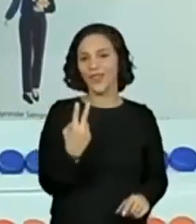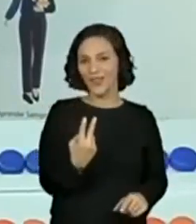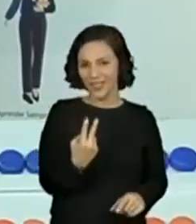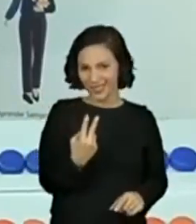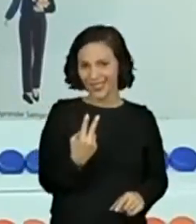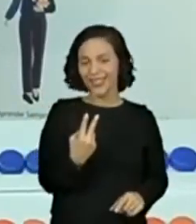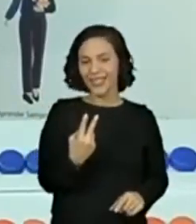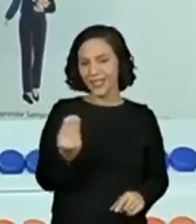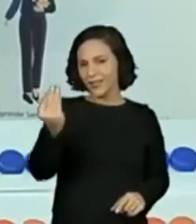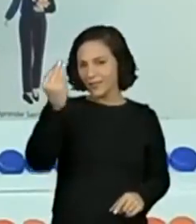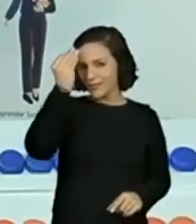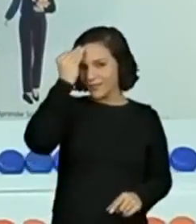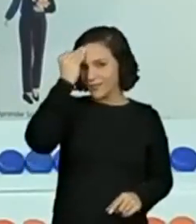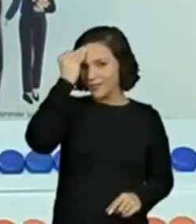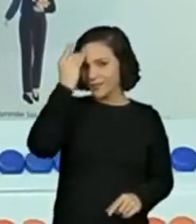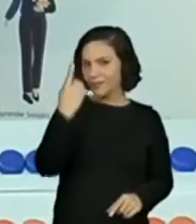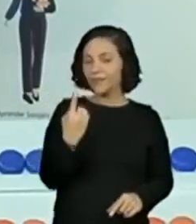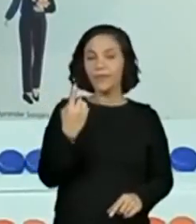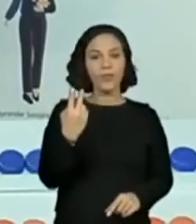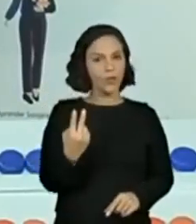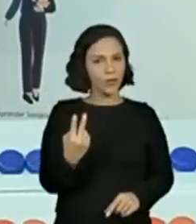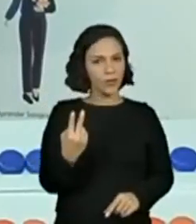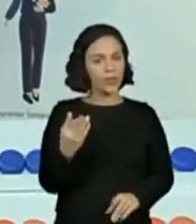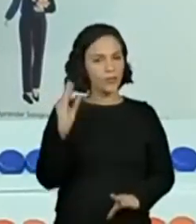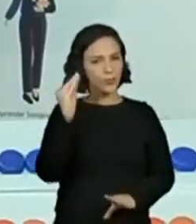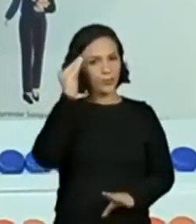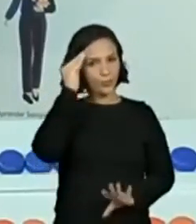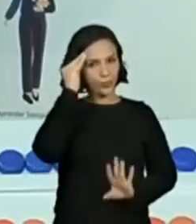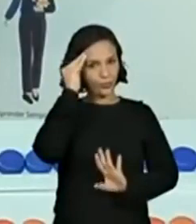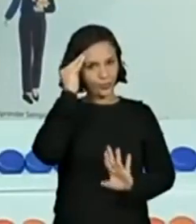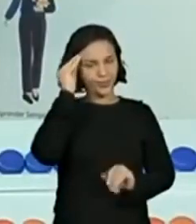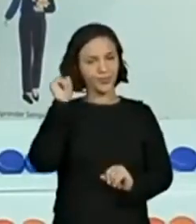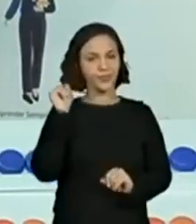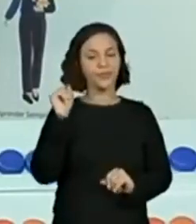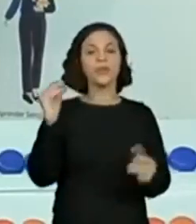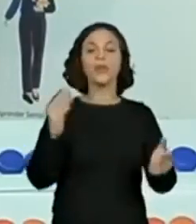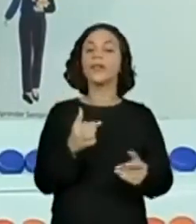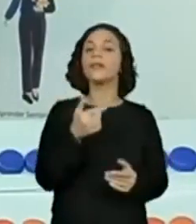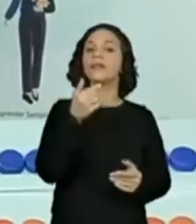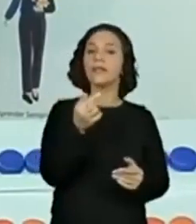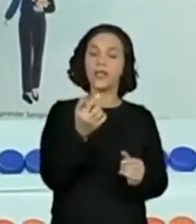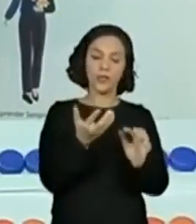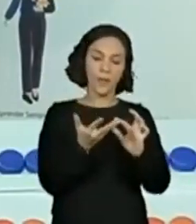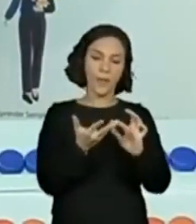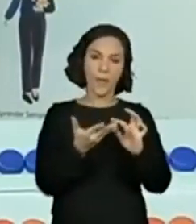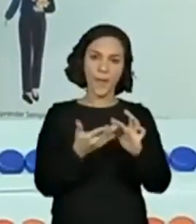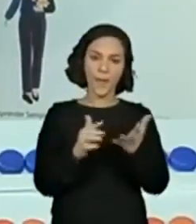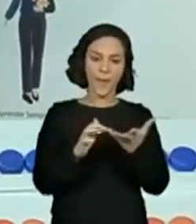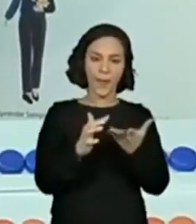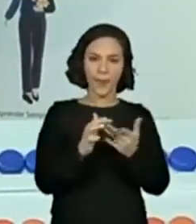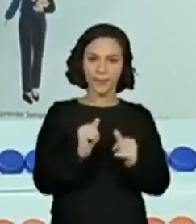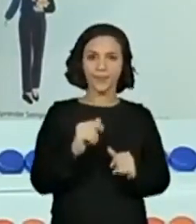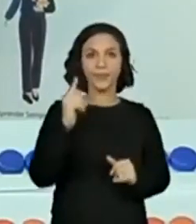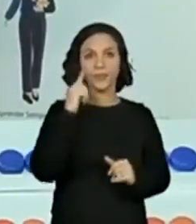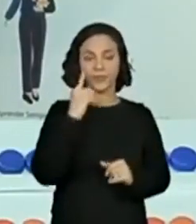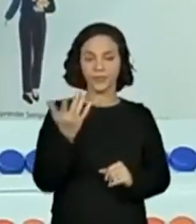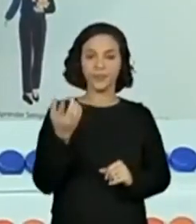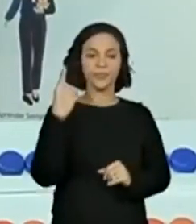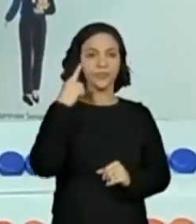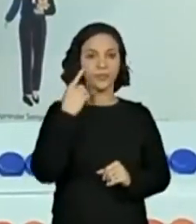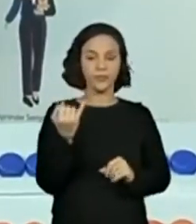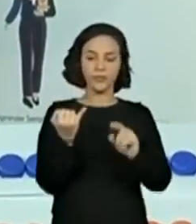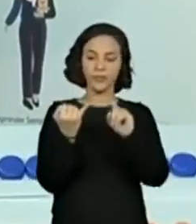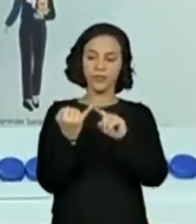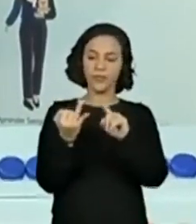doze. Coloco na minha cabeça, guardo ali e sete ali nos dedinhos. Aí, eu já tenho doze,